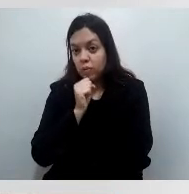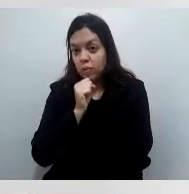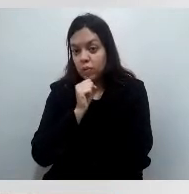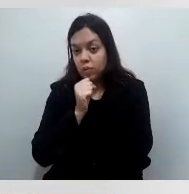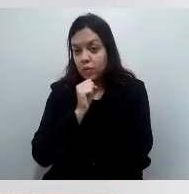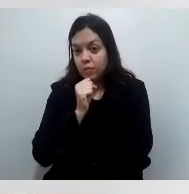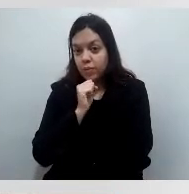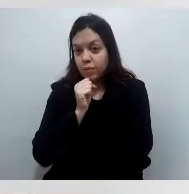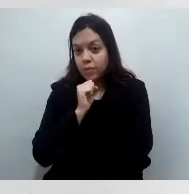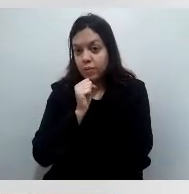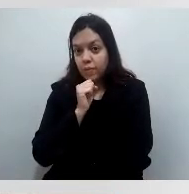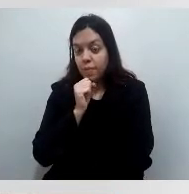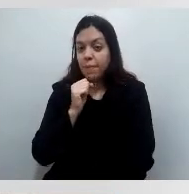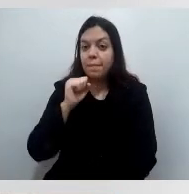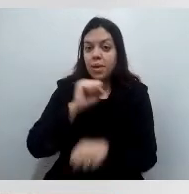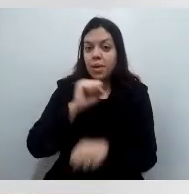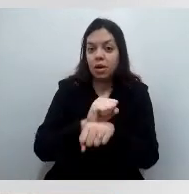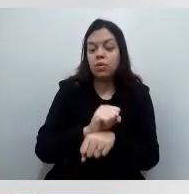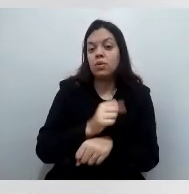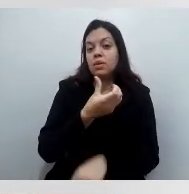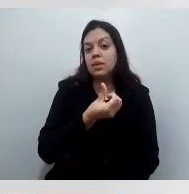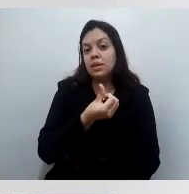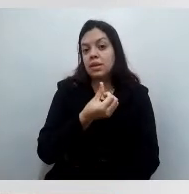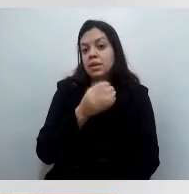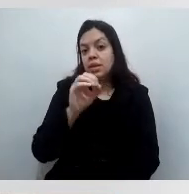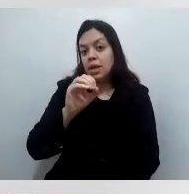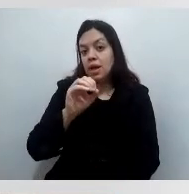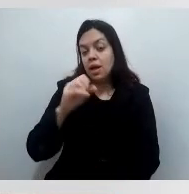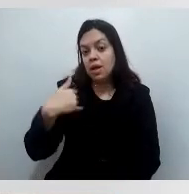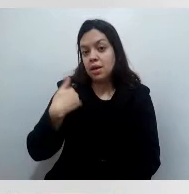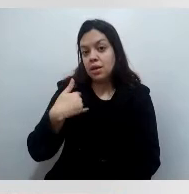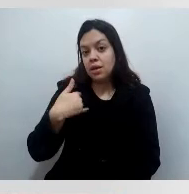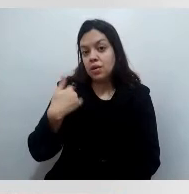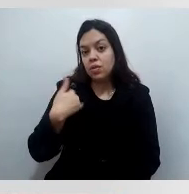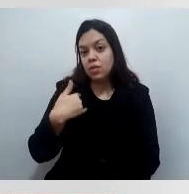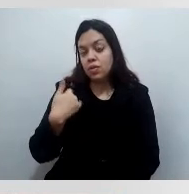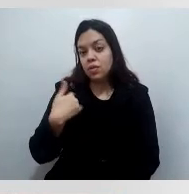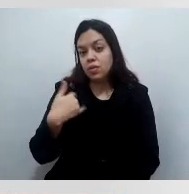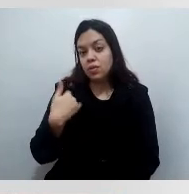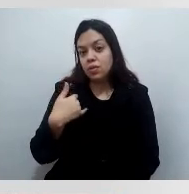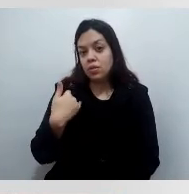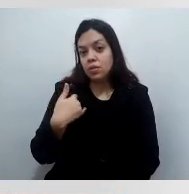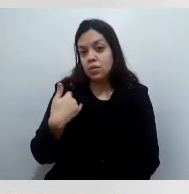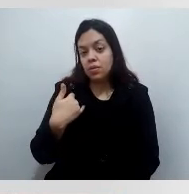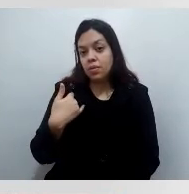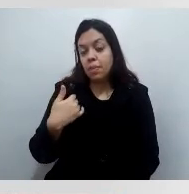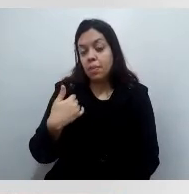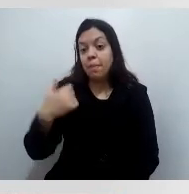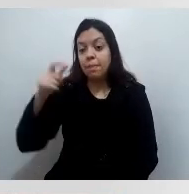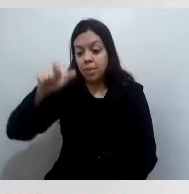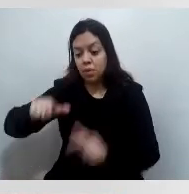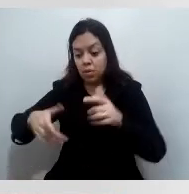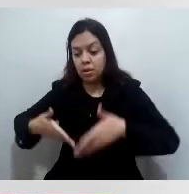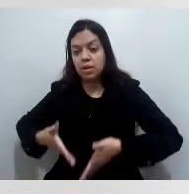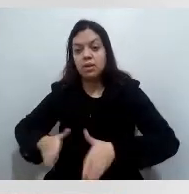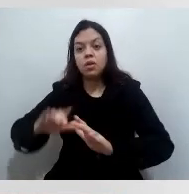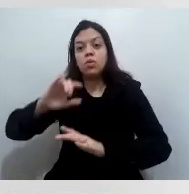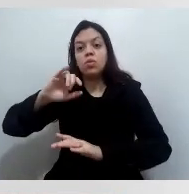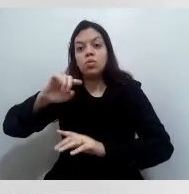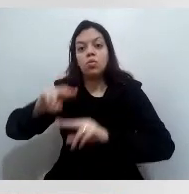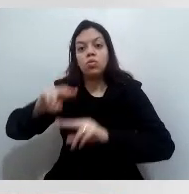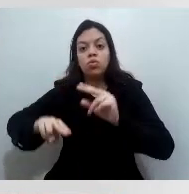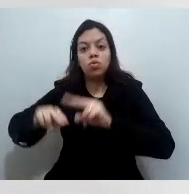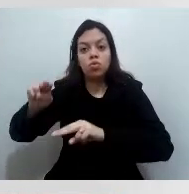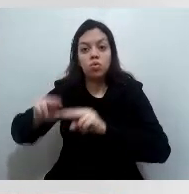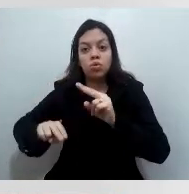2021, né? A segunda etapa... Curitiba, muitos municípios paranaenses já